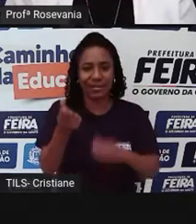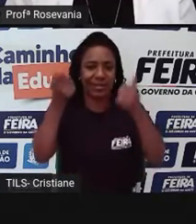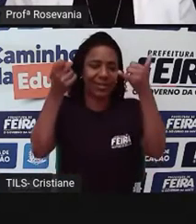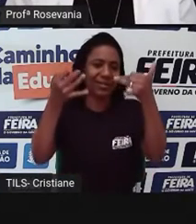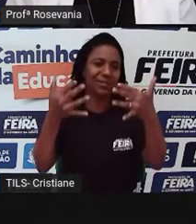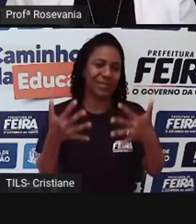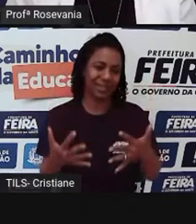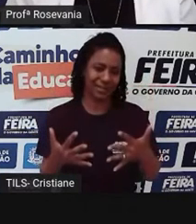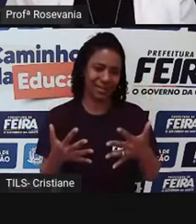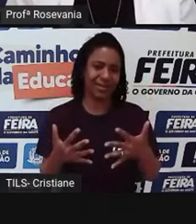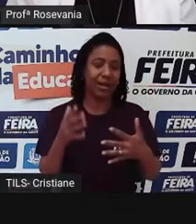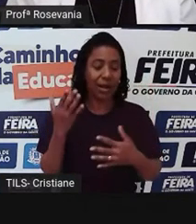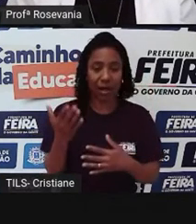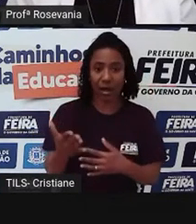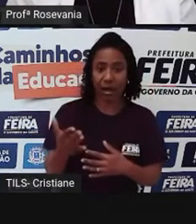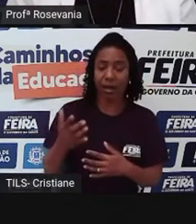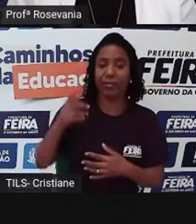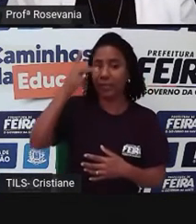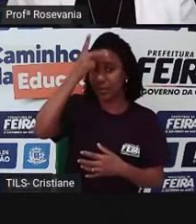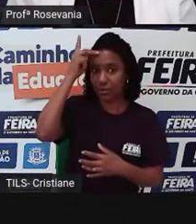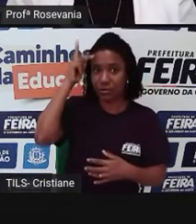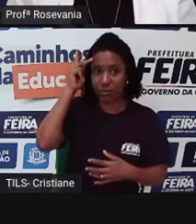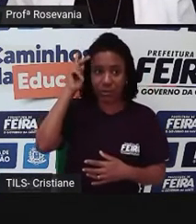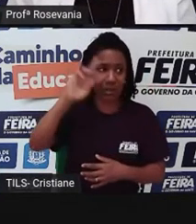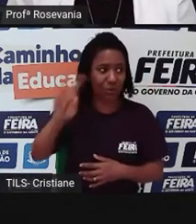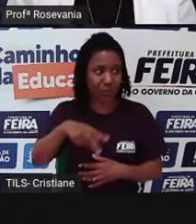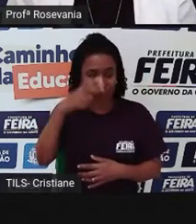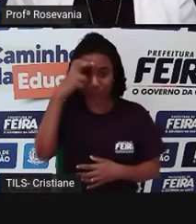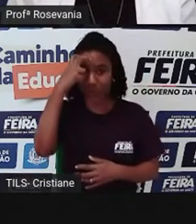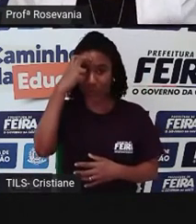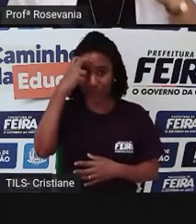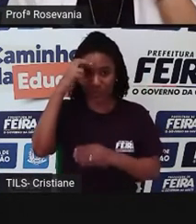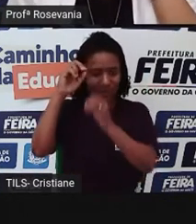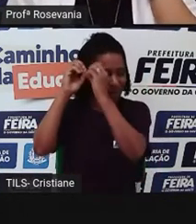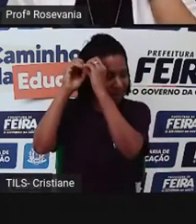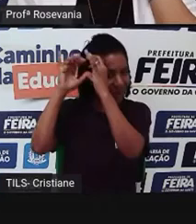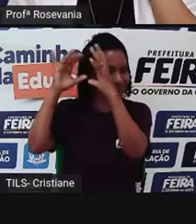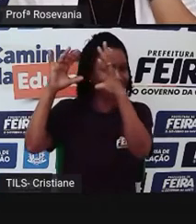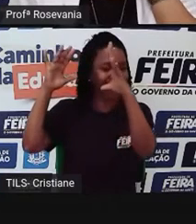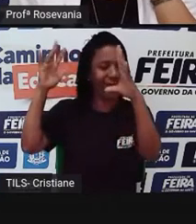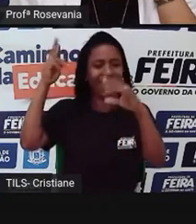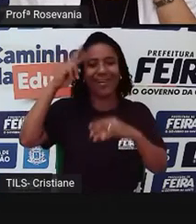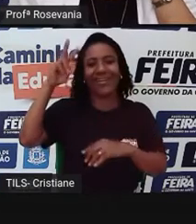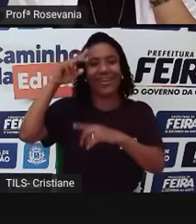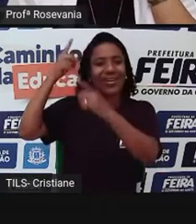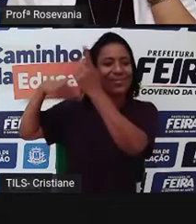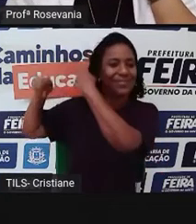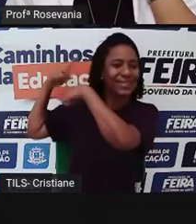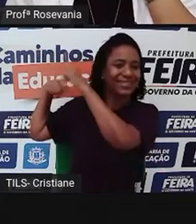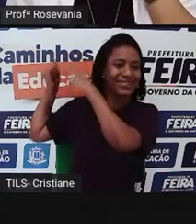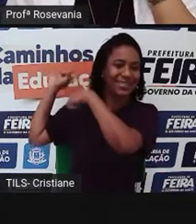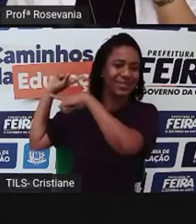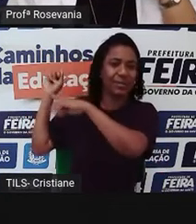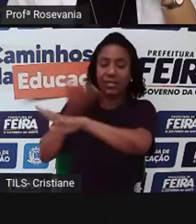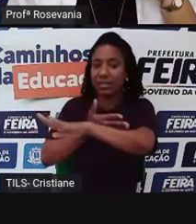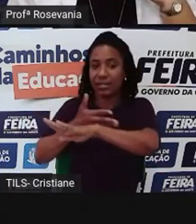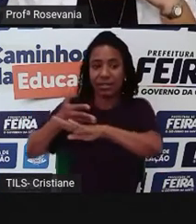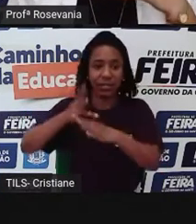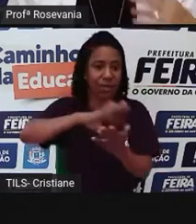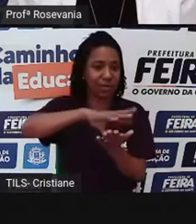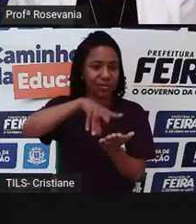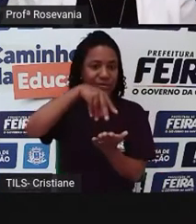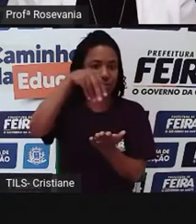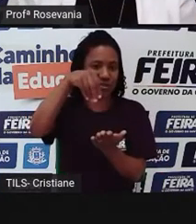lugar de memórias e de continuidade de saberes, fazeres, produtos, expressões artísticas, tradicionais, que continuam